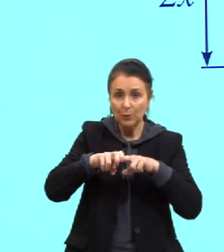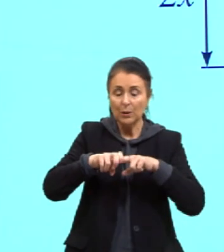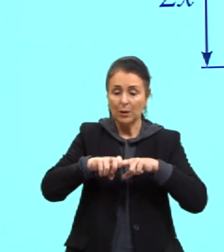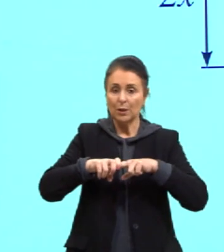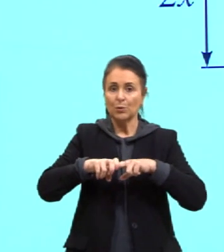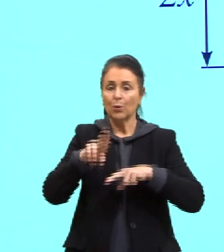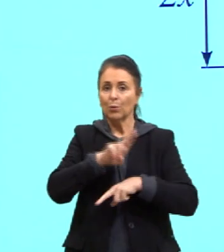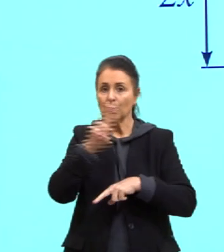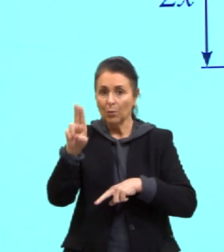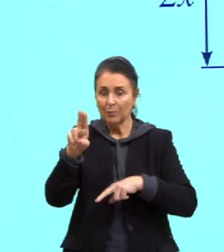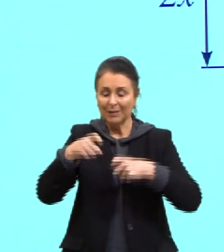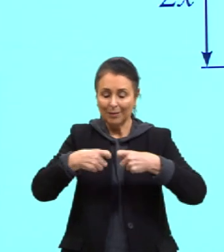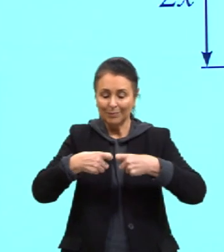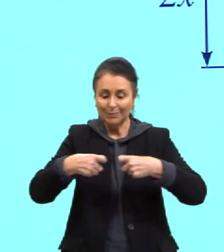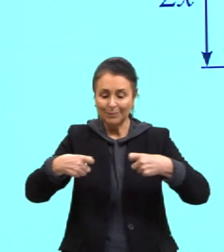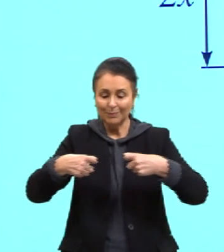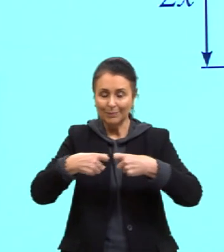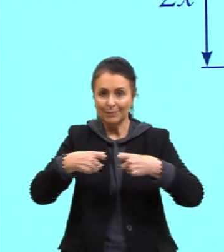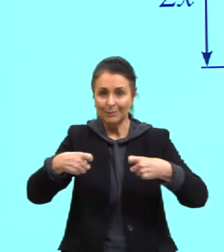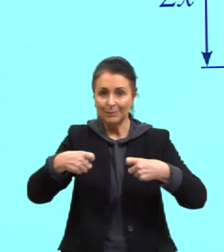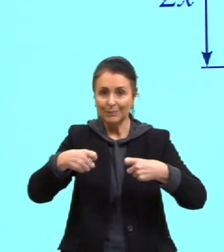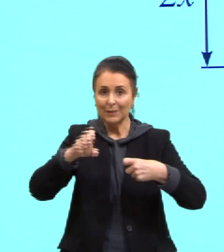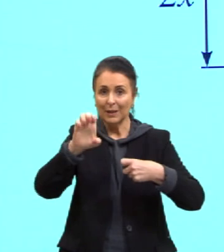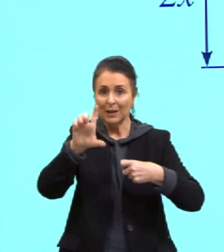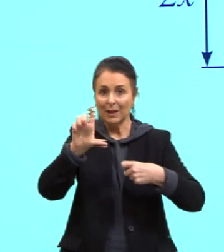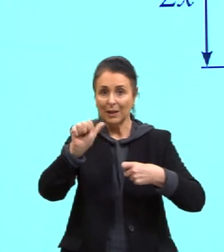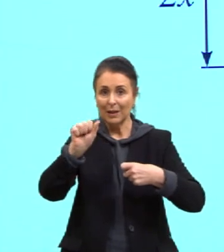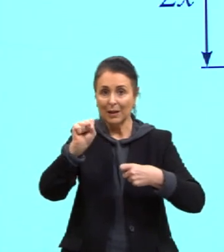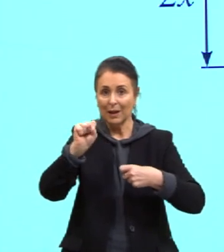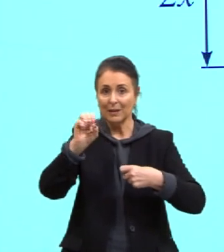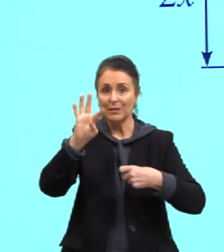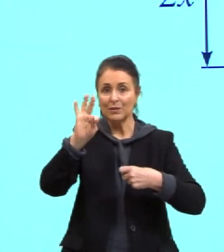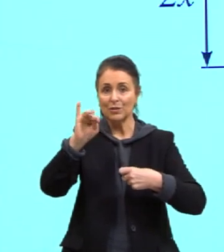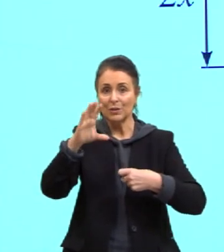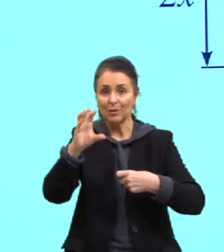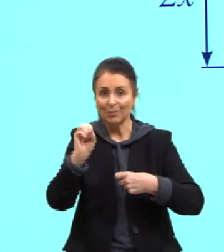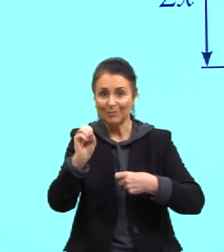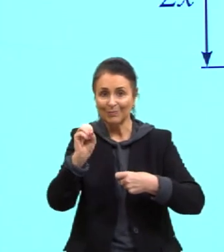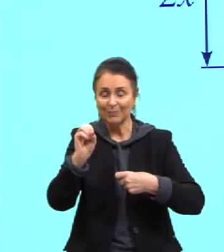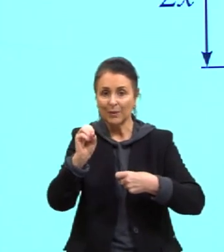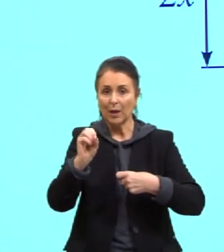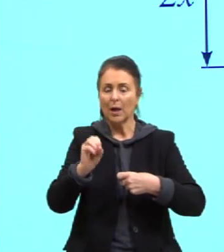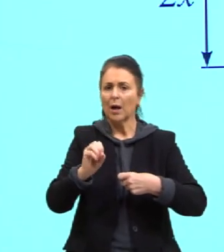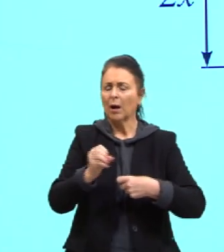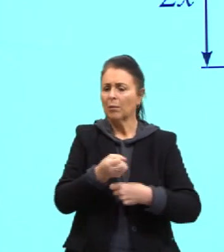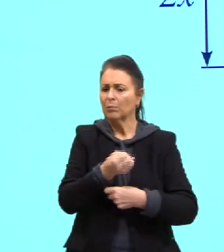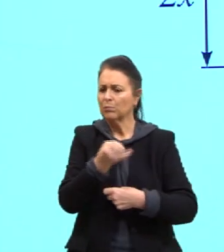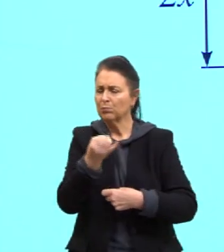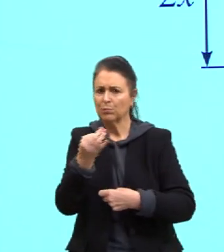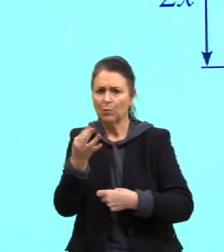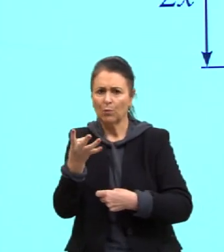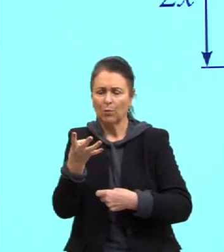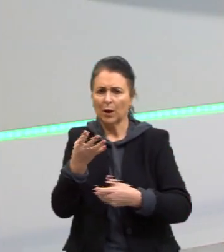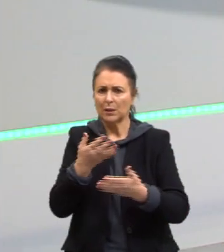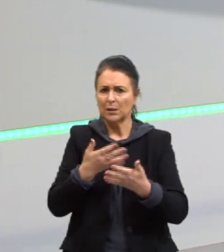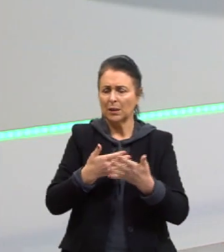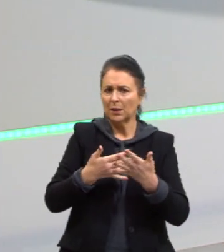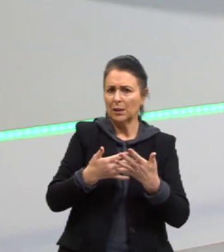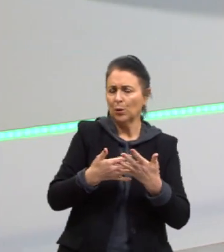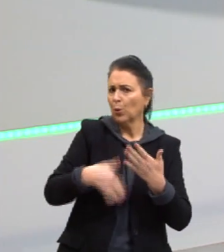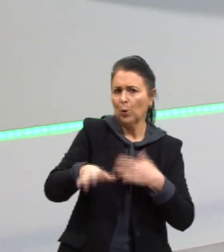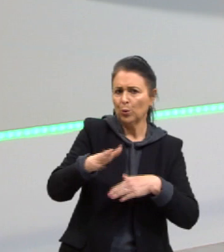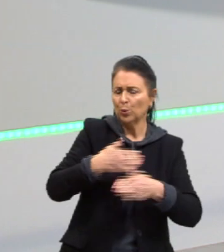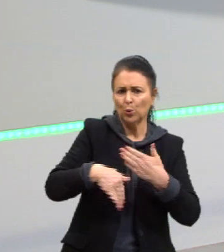Claro que aqui a gente está usando como molas, como exemplo, pessoal. Mas a maioria dos materiais no nosso dia a dia, eles são elásticos.